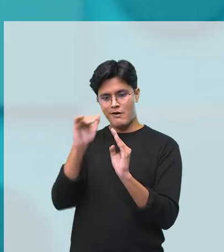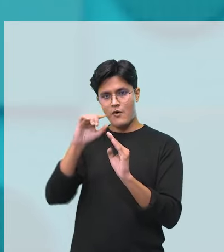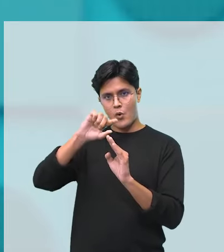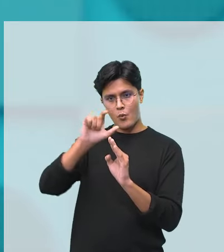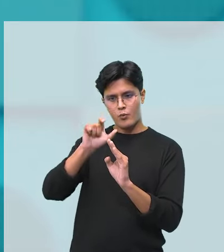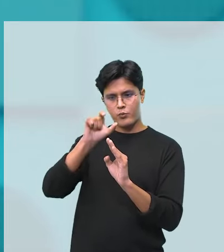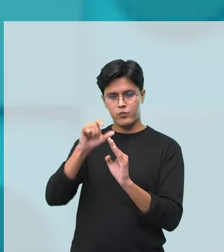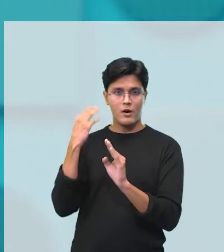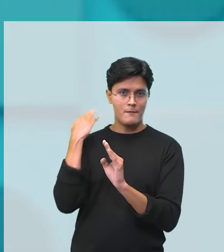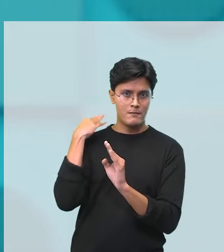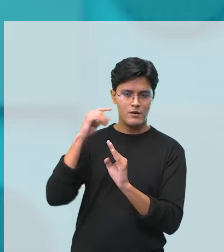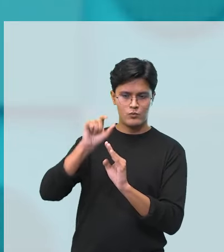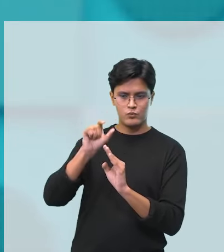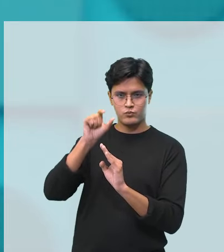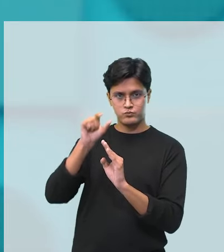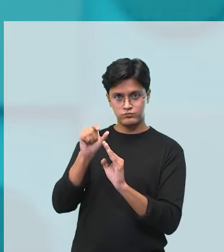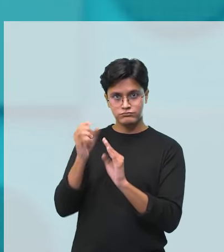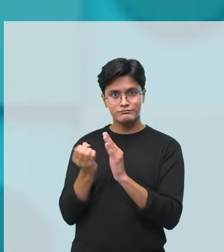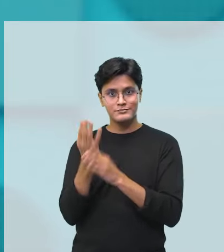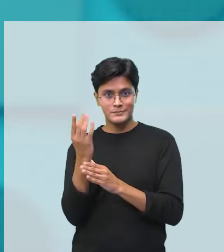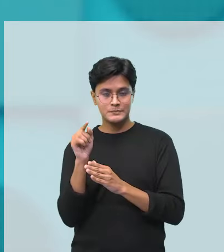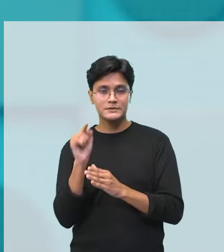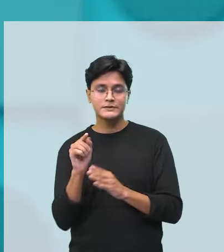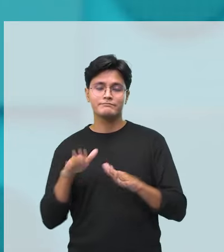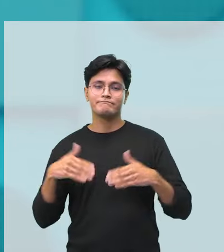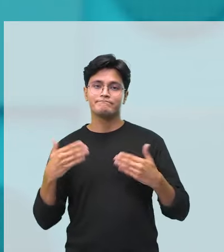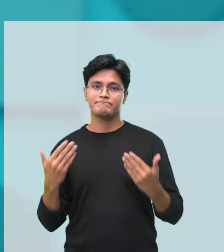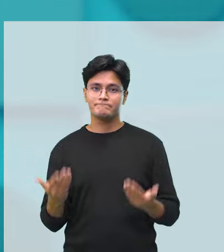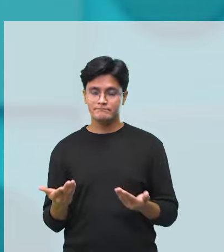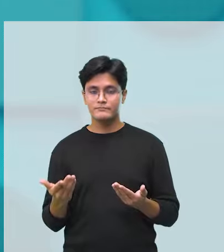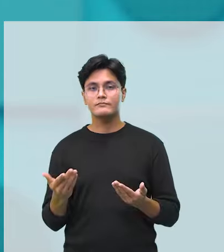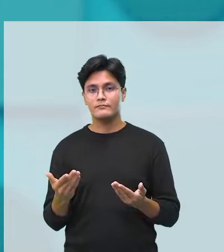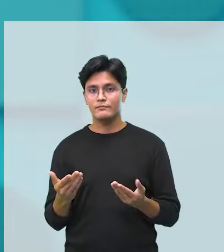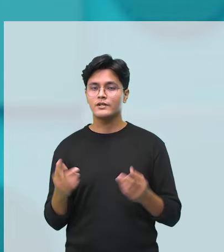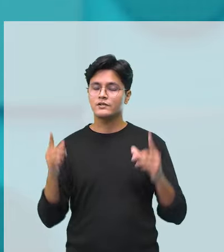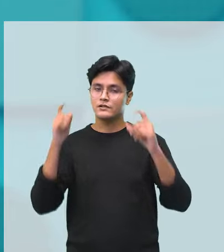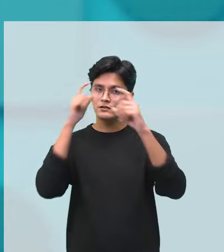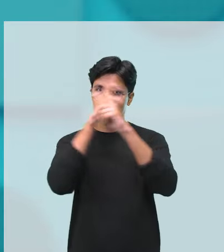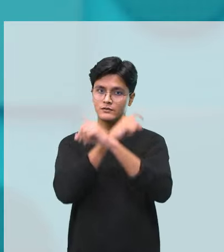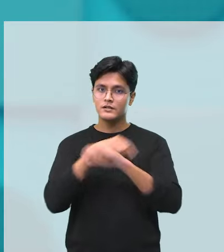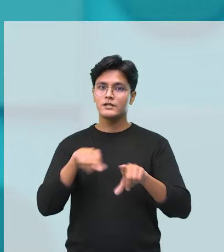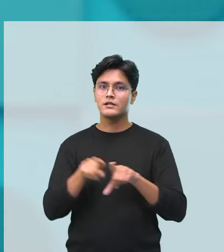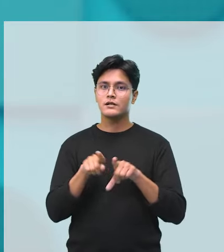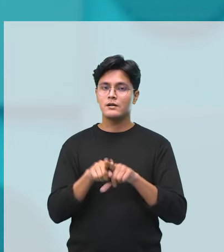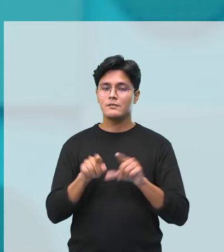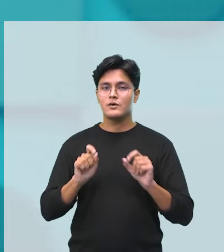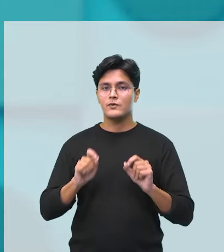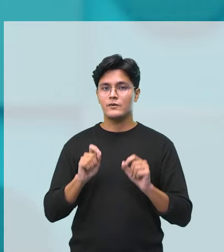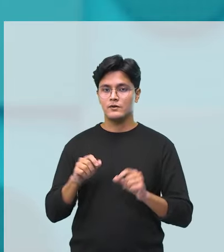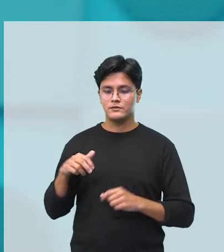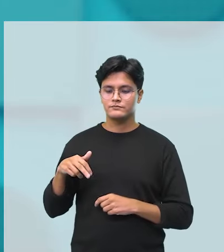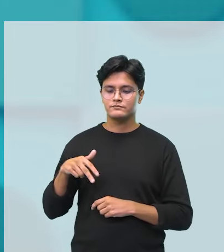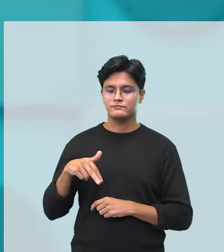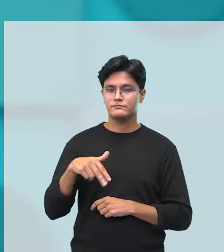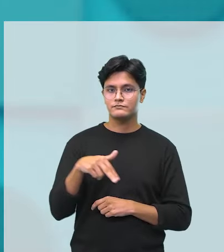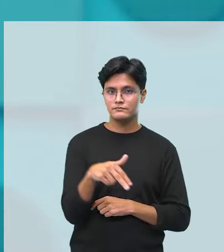se senta errado, tá toda hora assim com a cabeça, né? Então dificulta. Temos também a questão do andar, modifica o